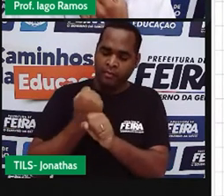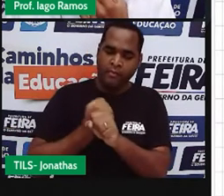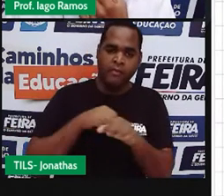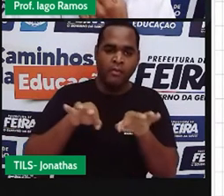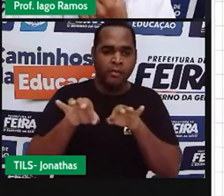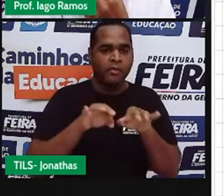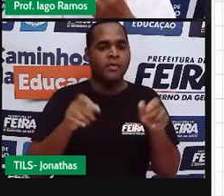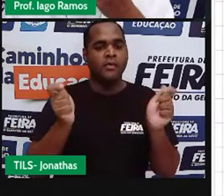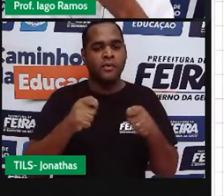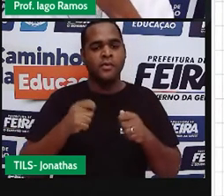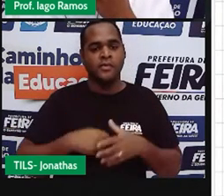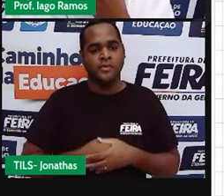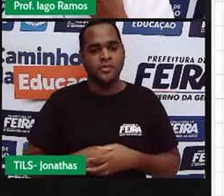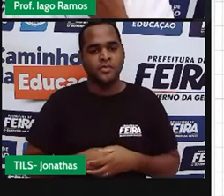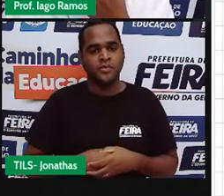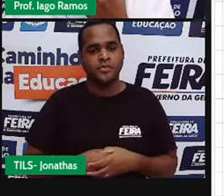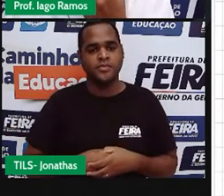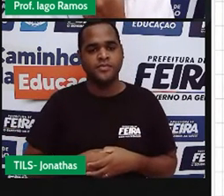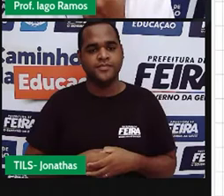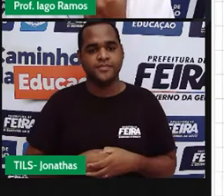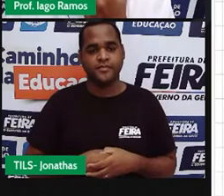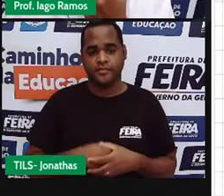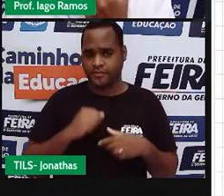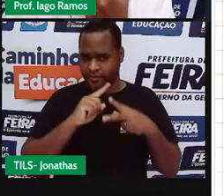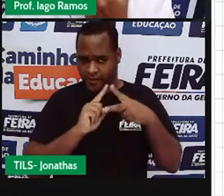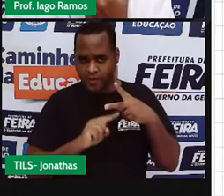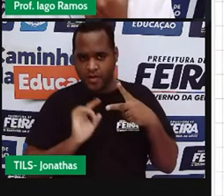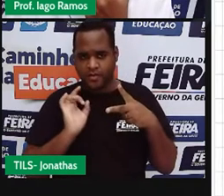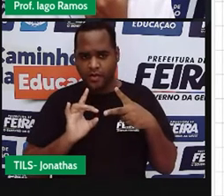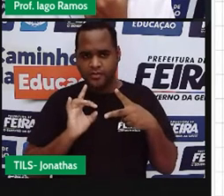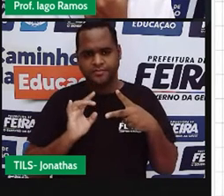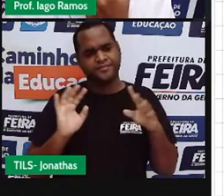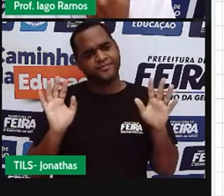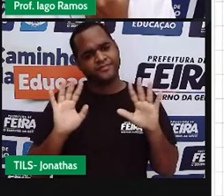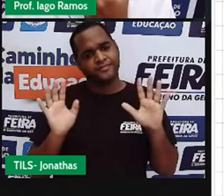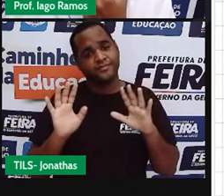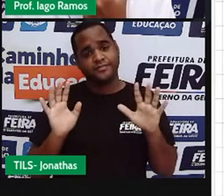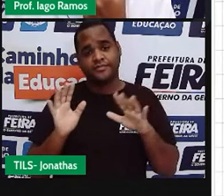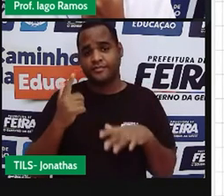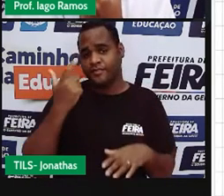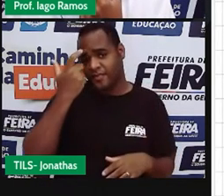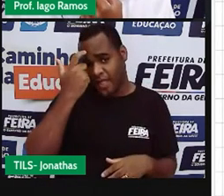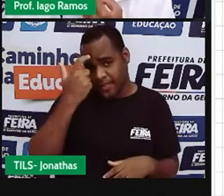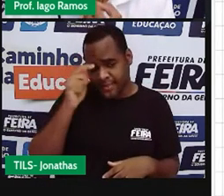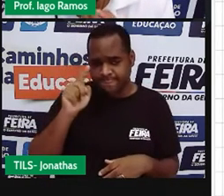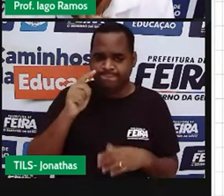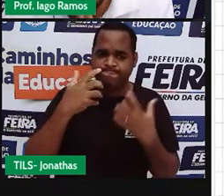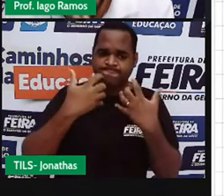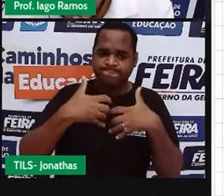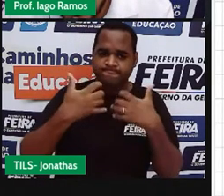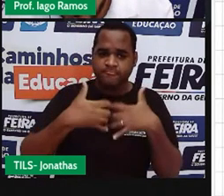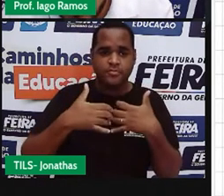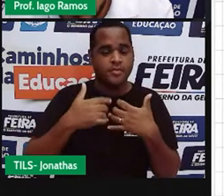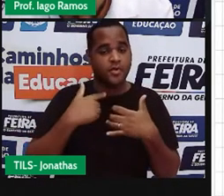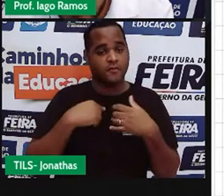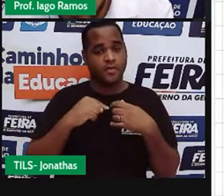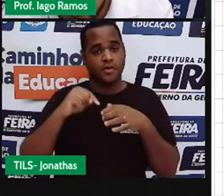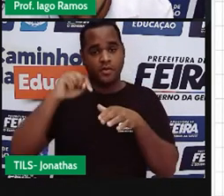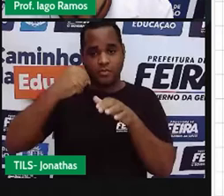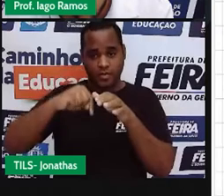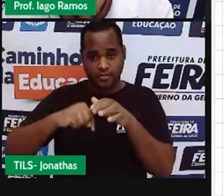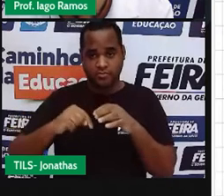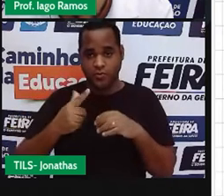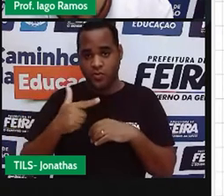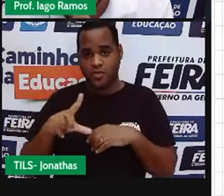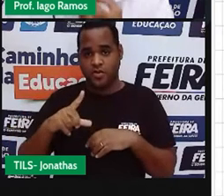Certo? Mas só existem essas duas formas. Pensa comigo. Eu vou colocar o poço aqui agora, aqui embaixo.